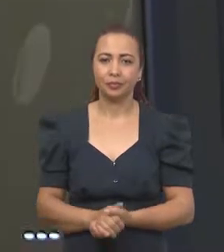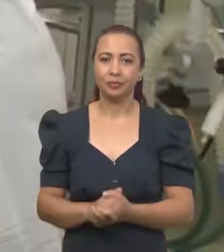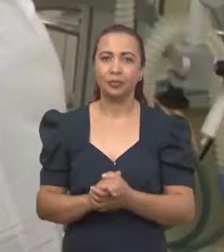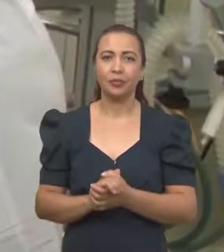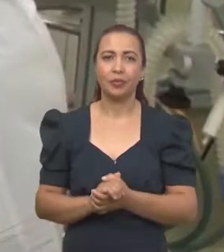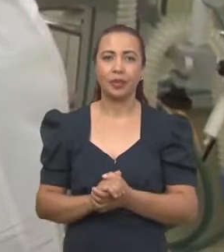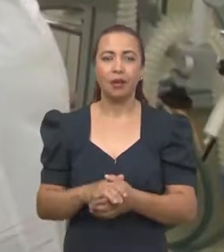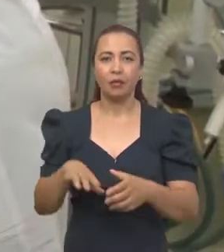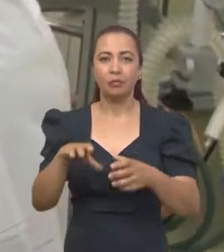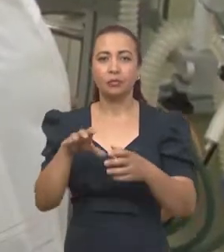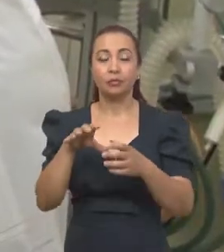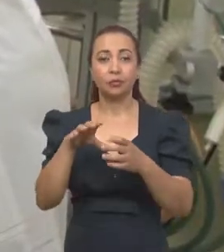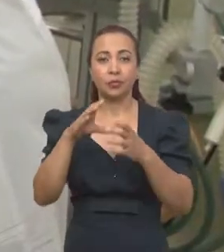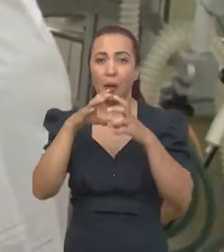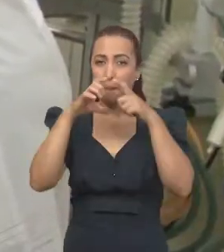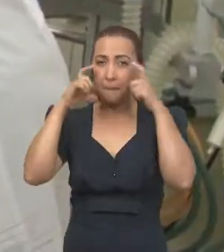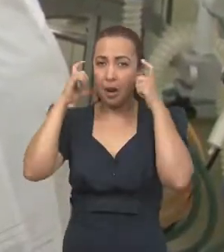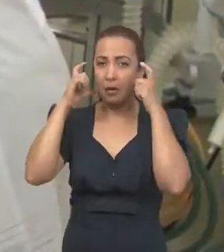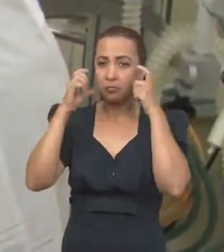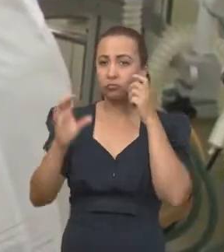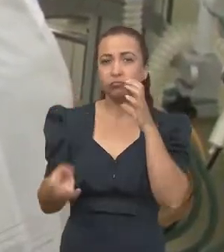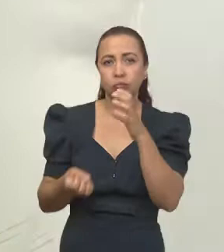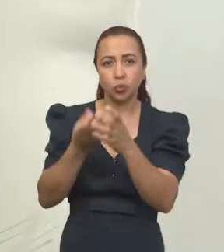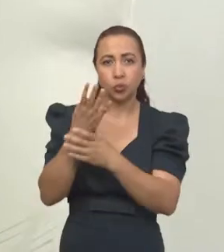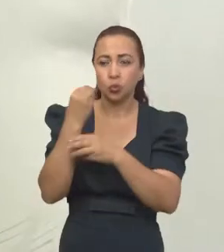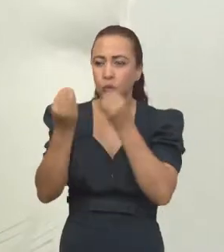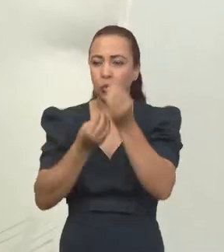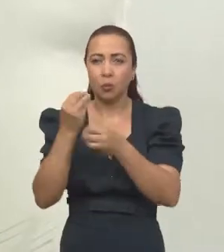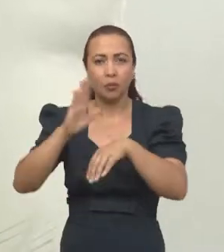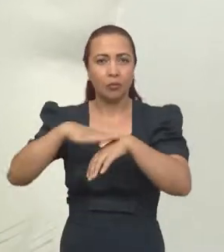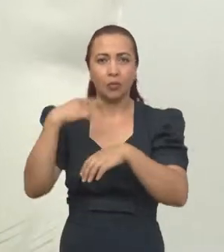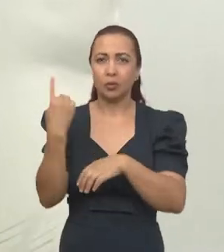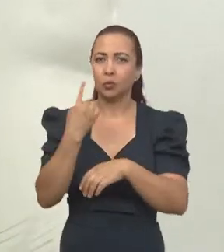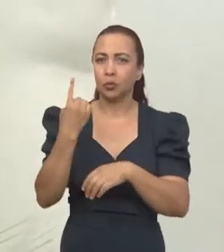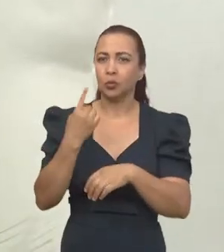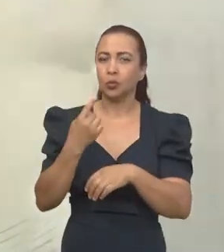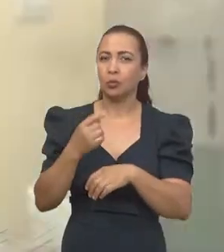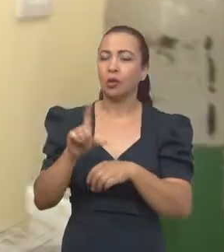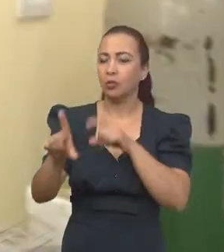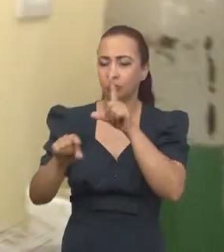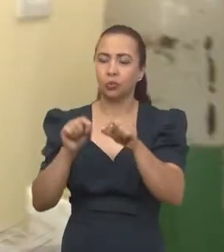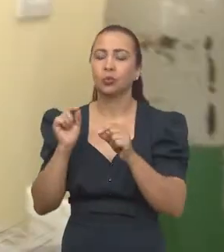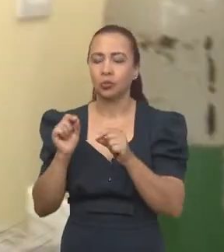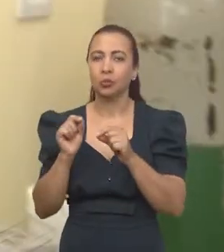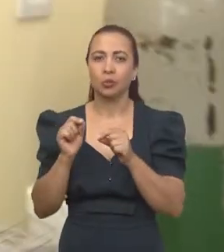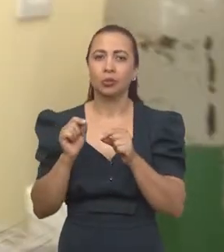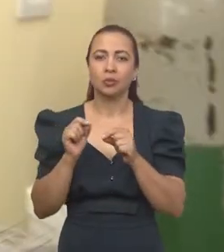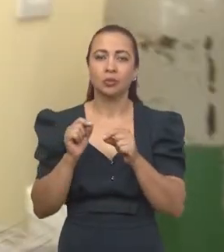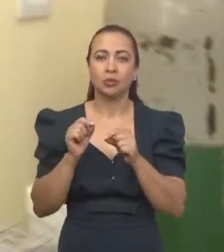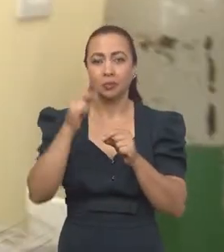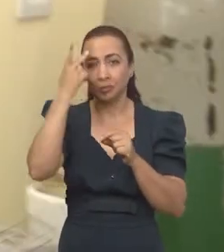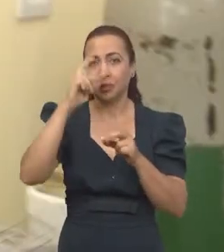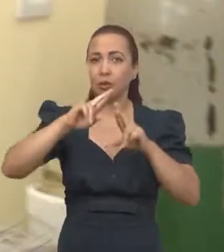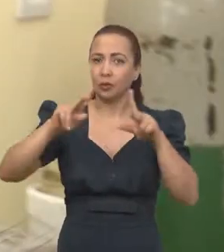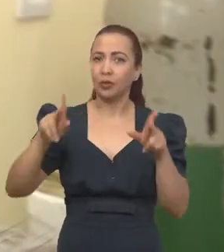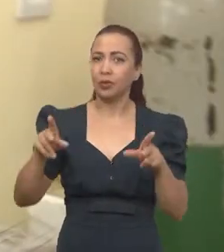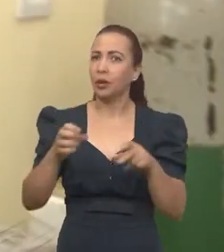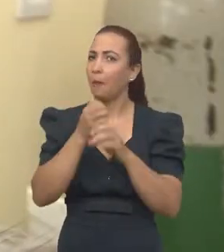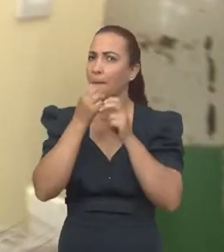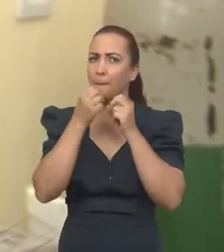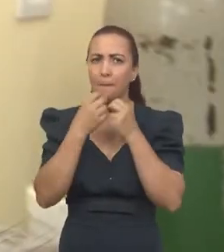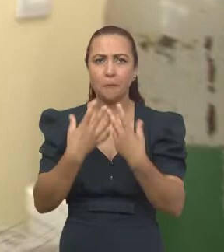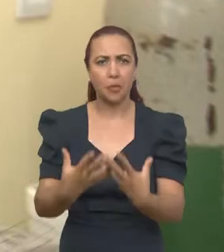O Wolf Mask vem como mais uma alternativa com diferenciais